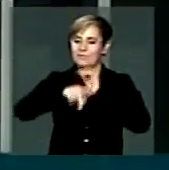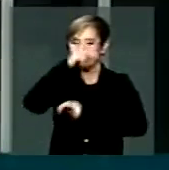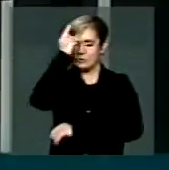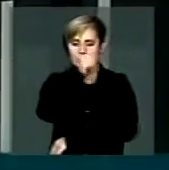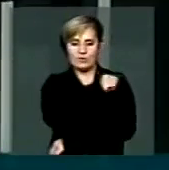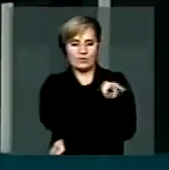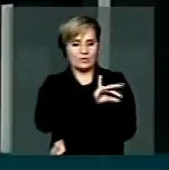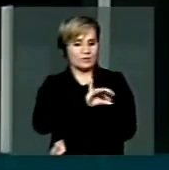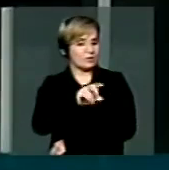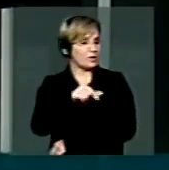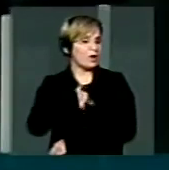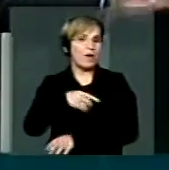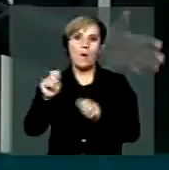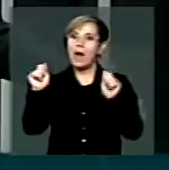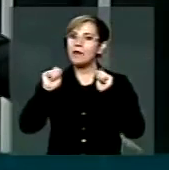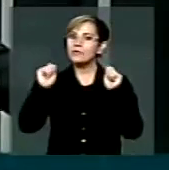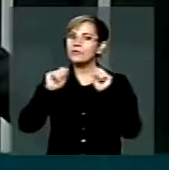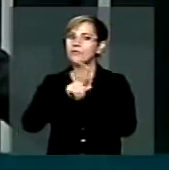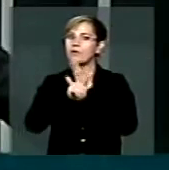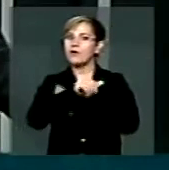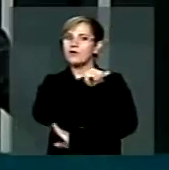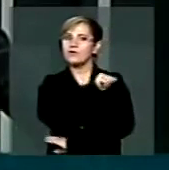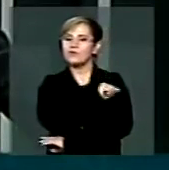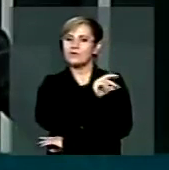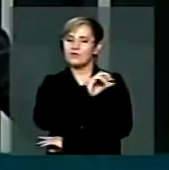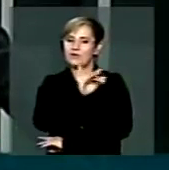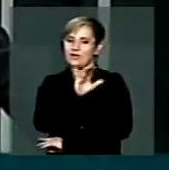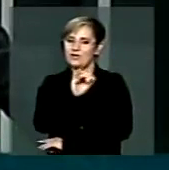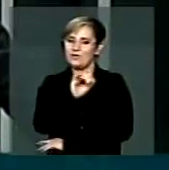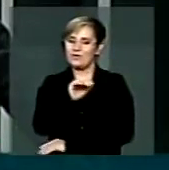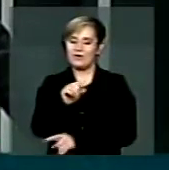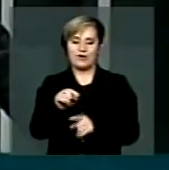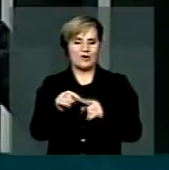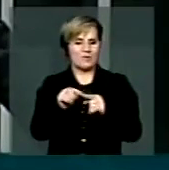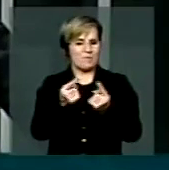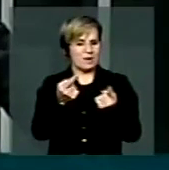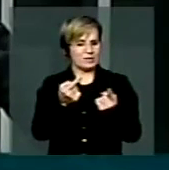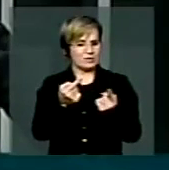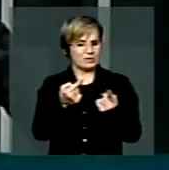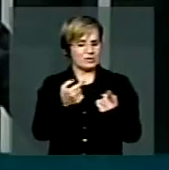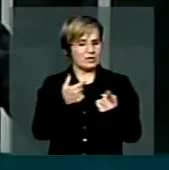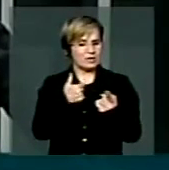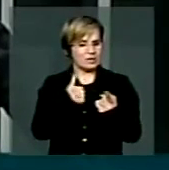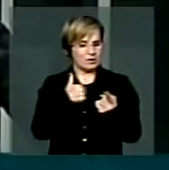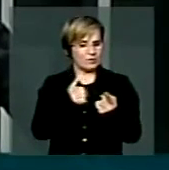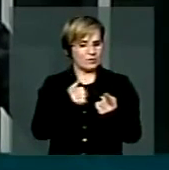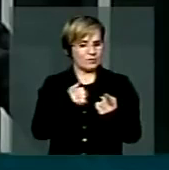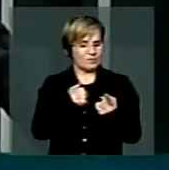Adoro o Rio de Janeiro. Mas não posso dizer que eu não tenho amor.